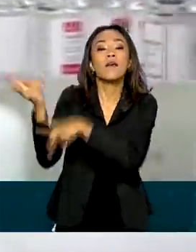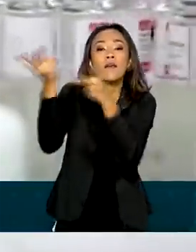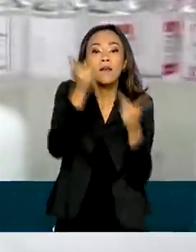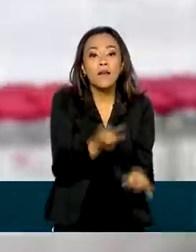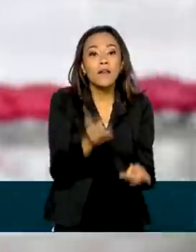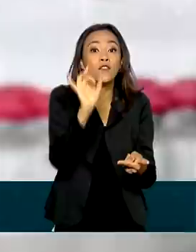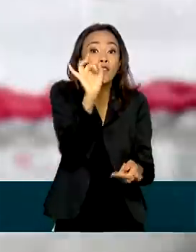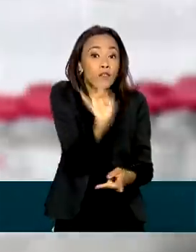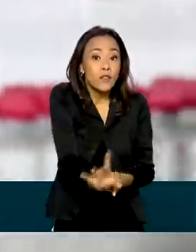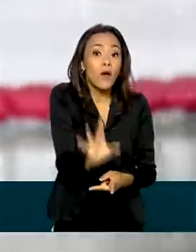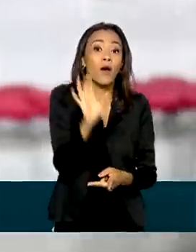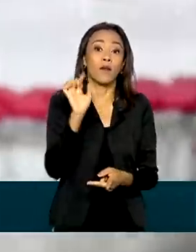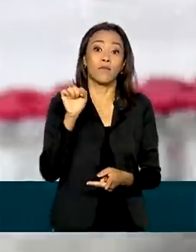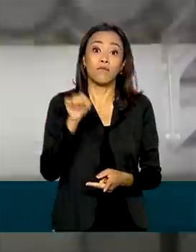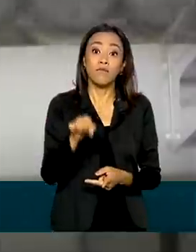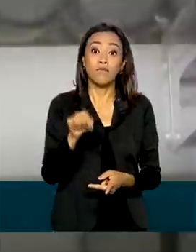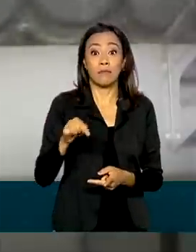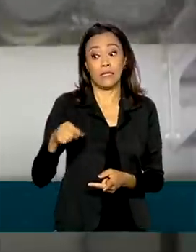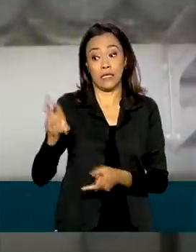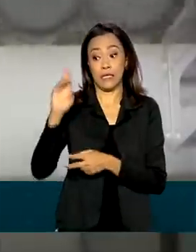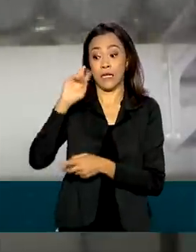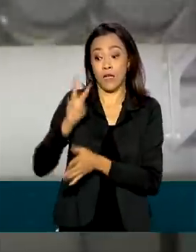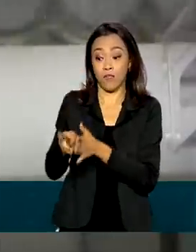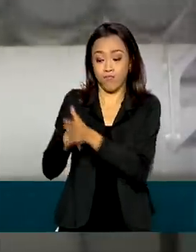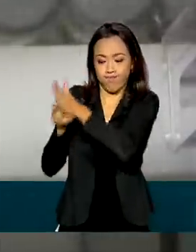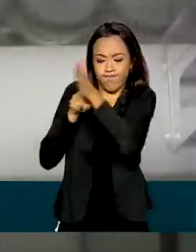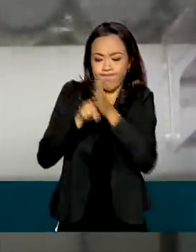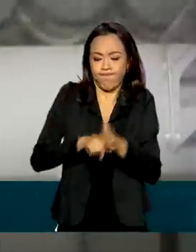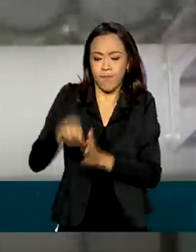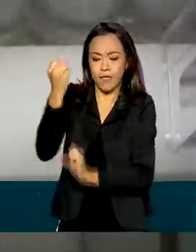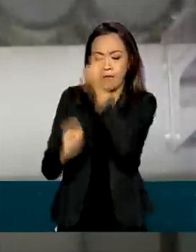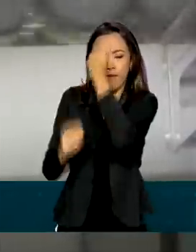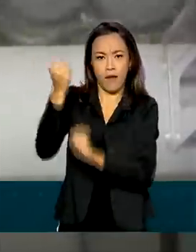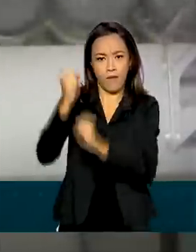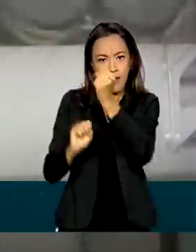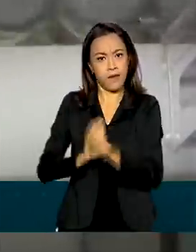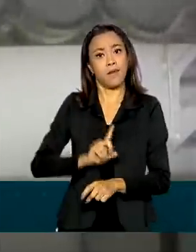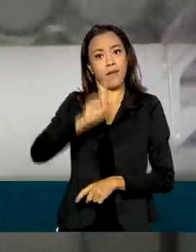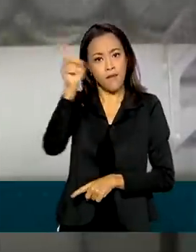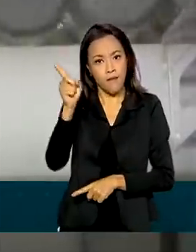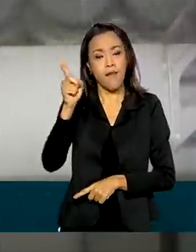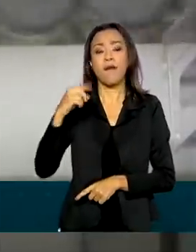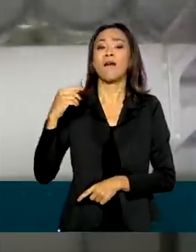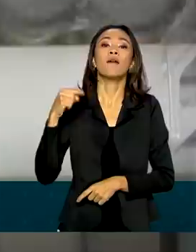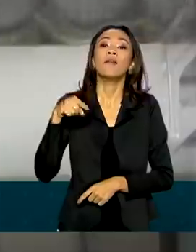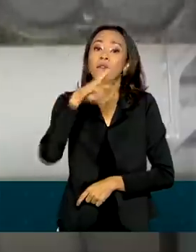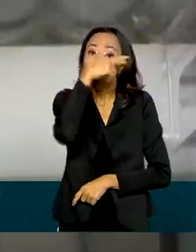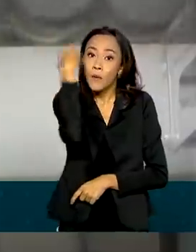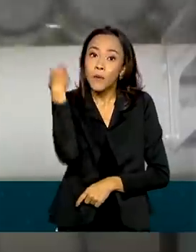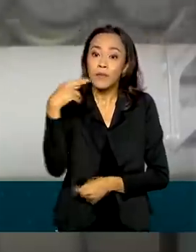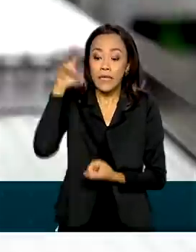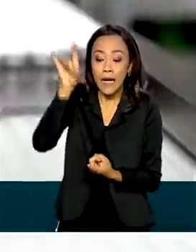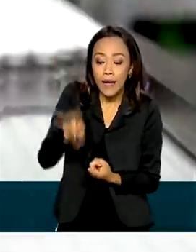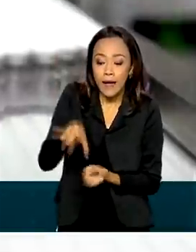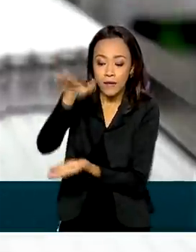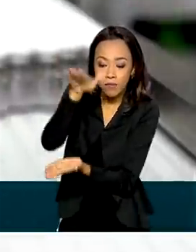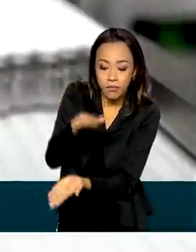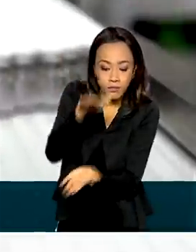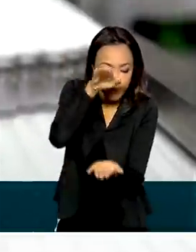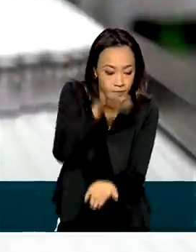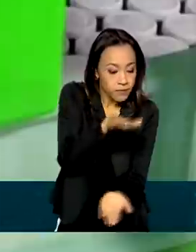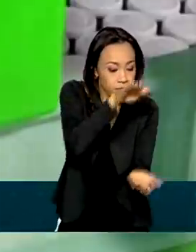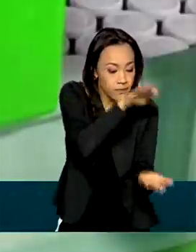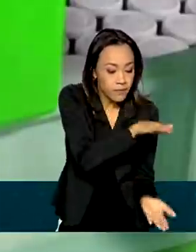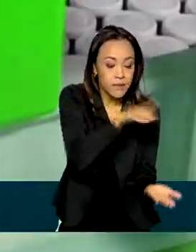vacinas das fábricas inspecionadas pela Anvisa lá na Rússia e vai haver também a obrigação de análise lote a lote que comprove a